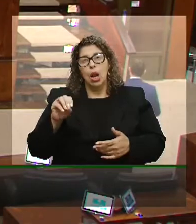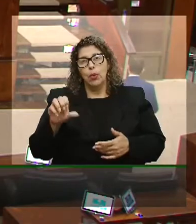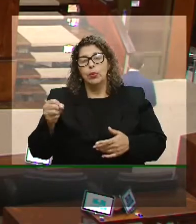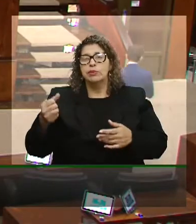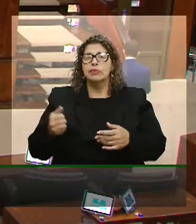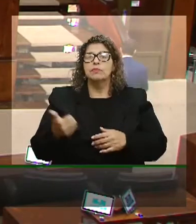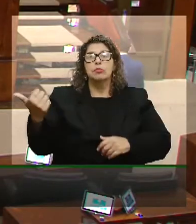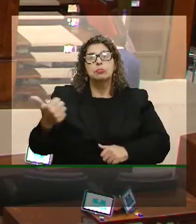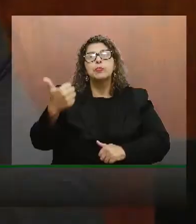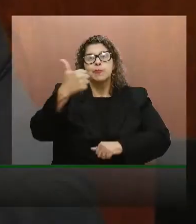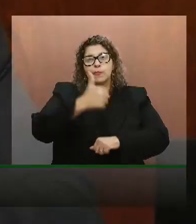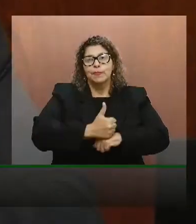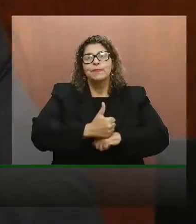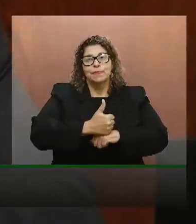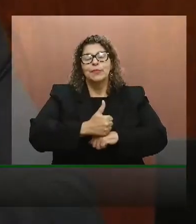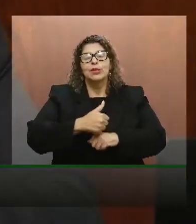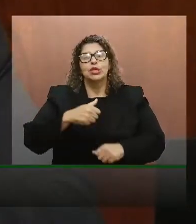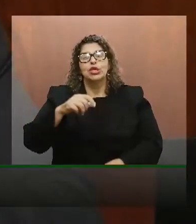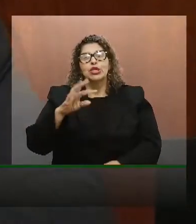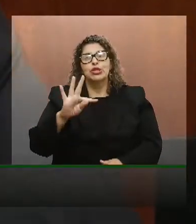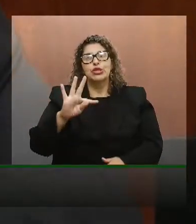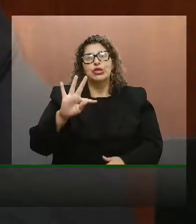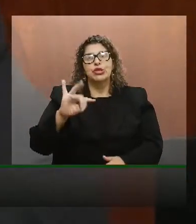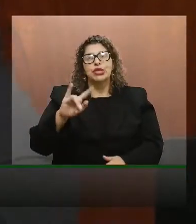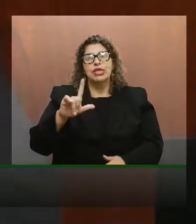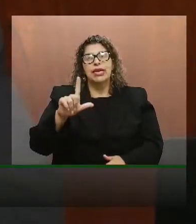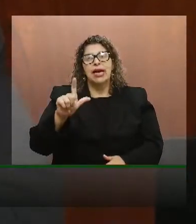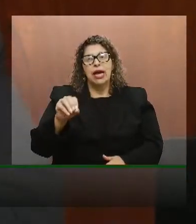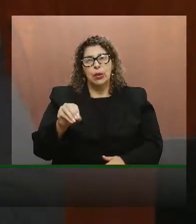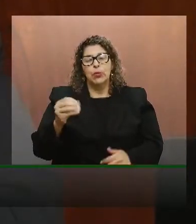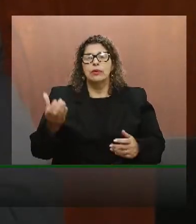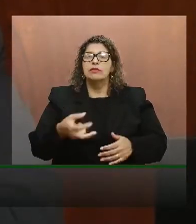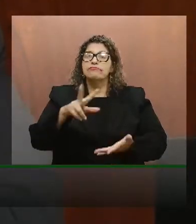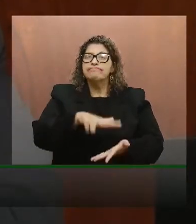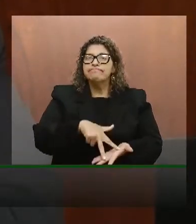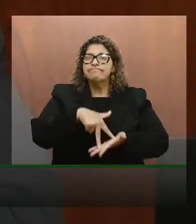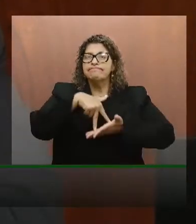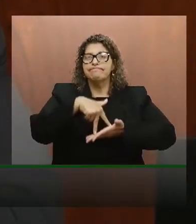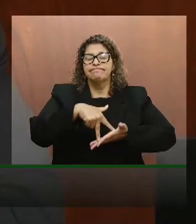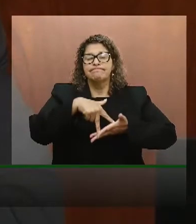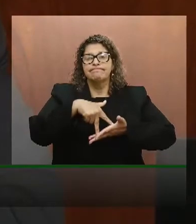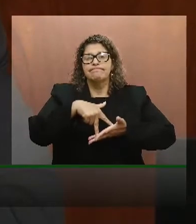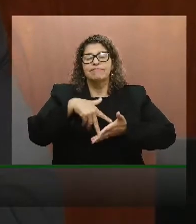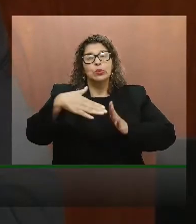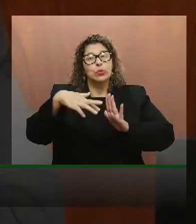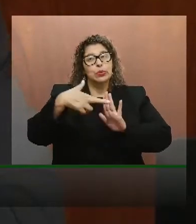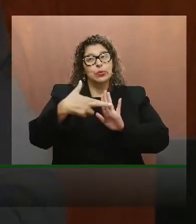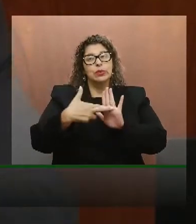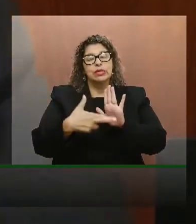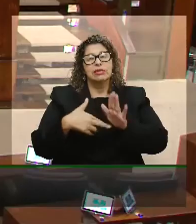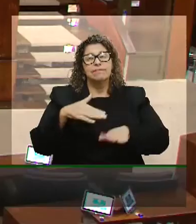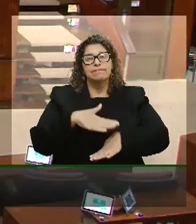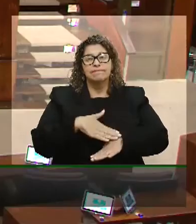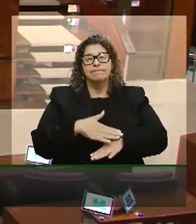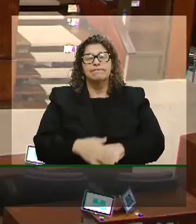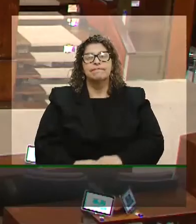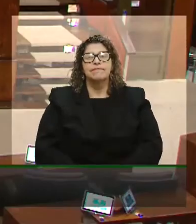cedência ao deputado Tiago Simo. A tribuna está à sua disposição, deputado, pelo tempo regimental.